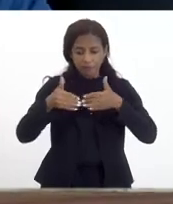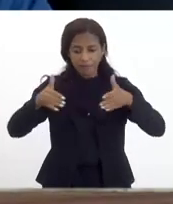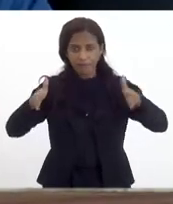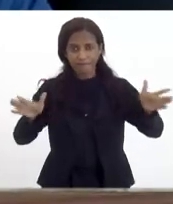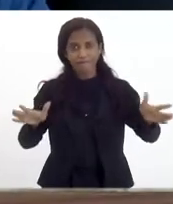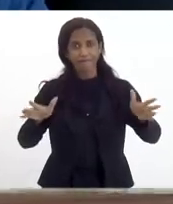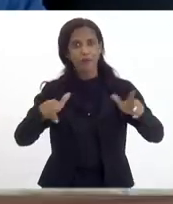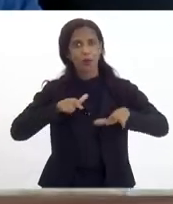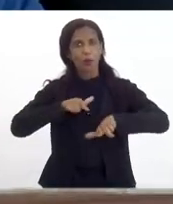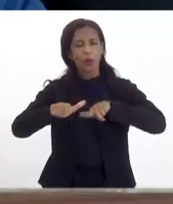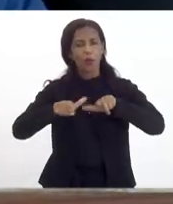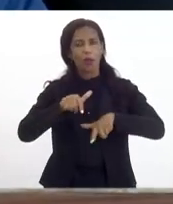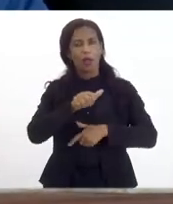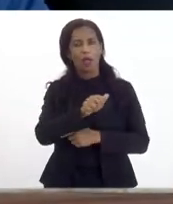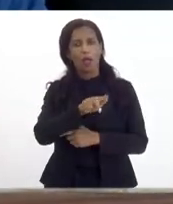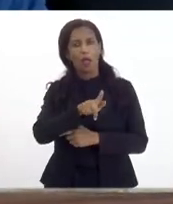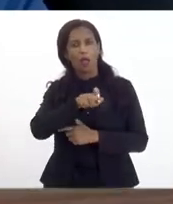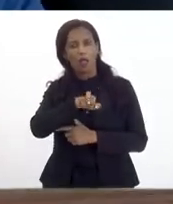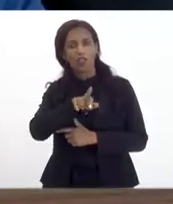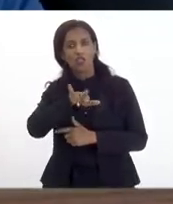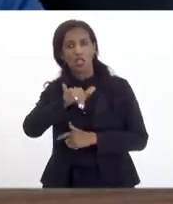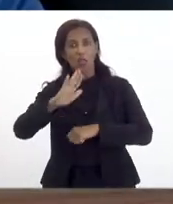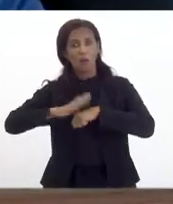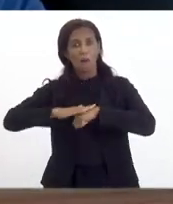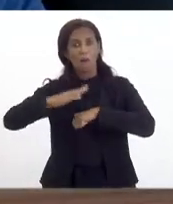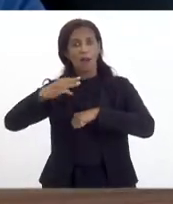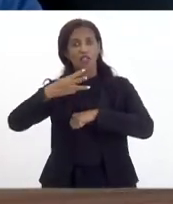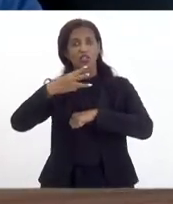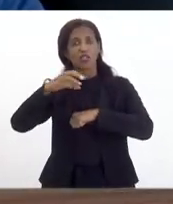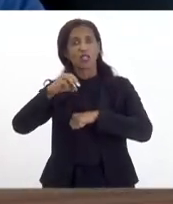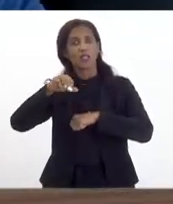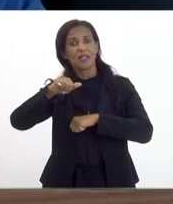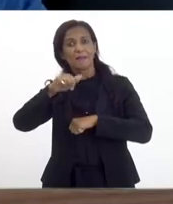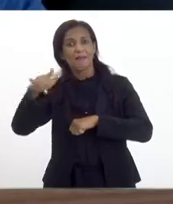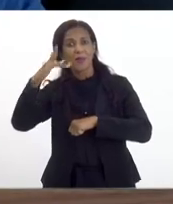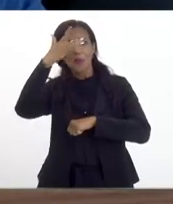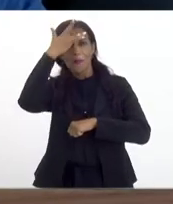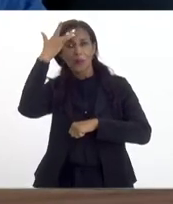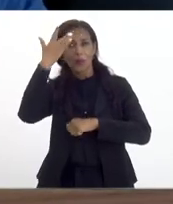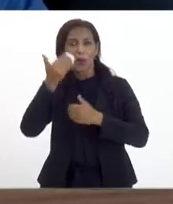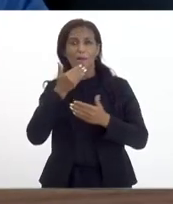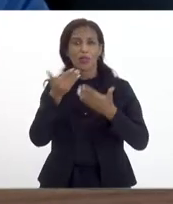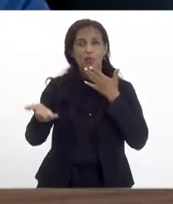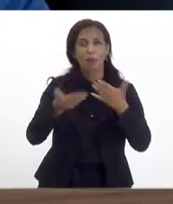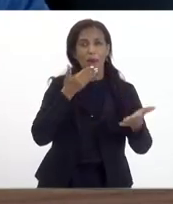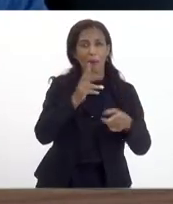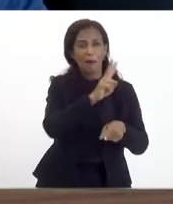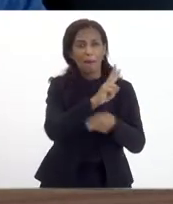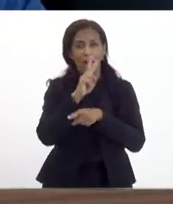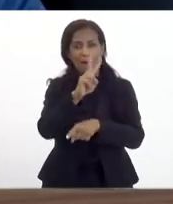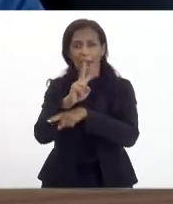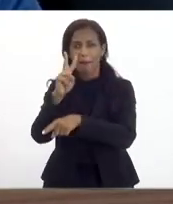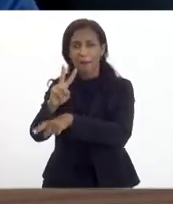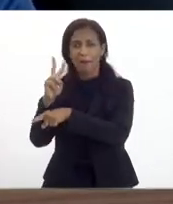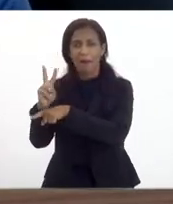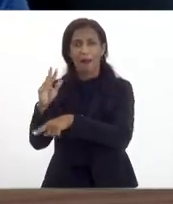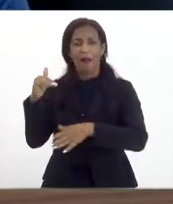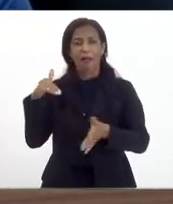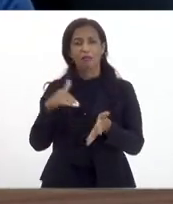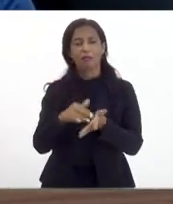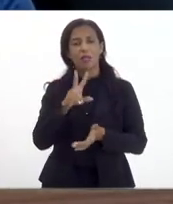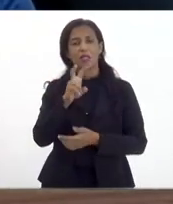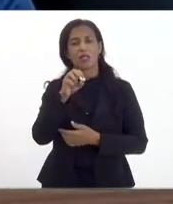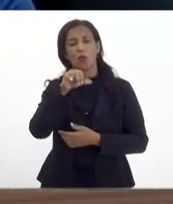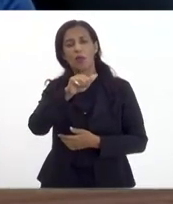proposição para a Agir Rio mais de 30 mil solicitações de empréstimos são empréstimos de até 50 mil